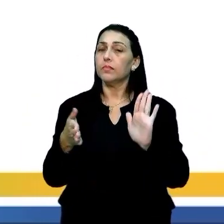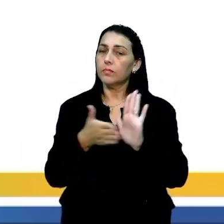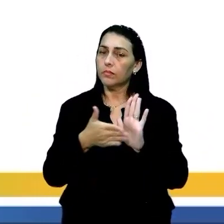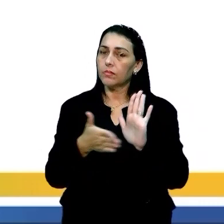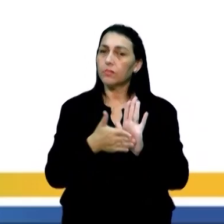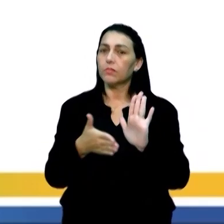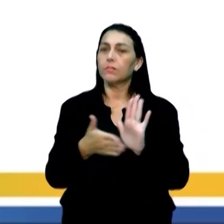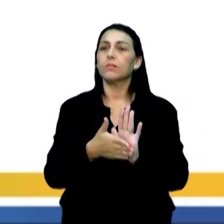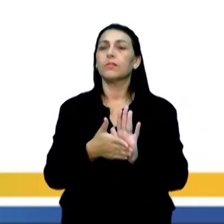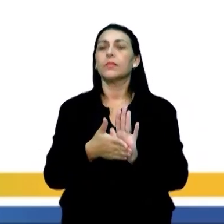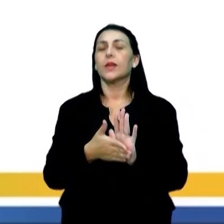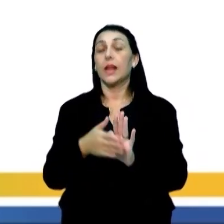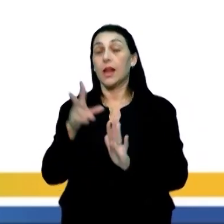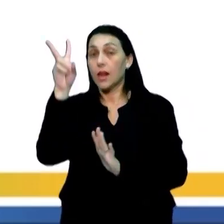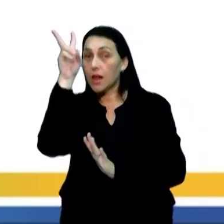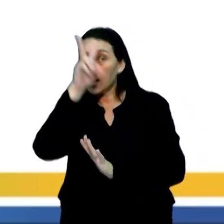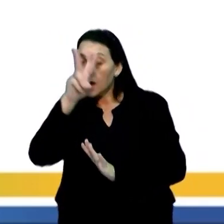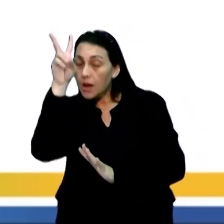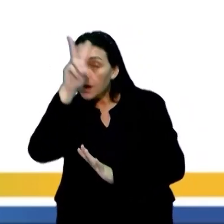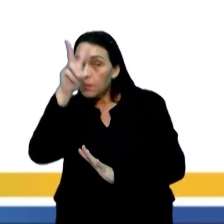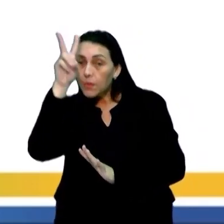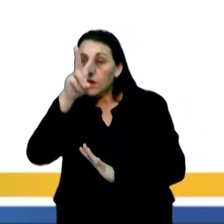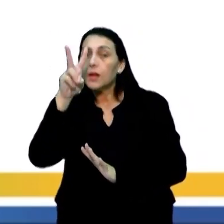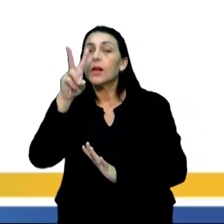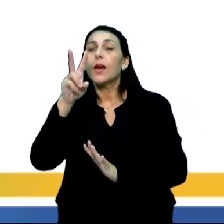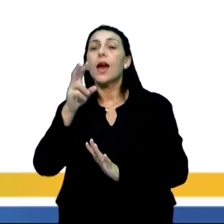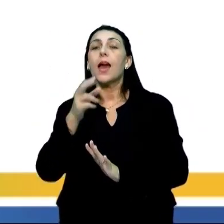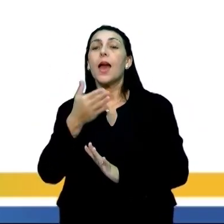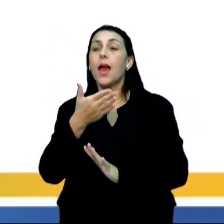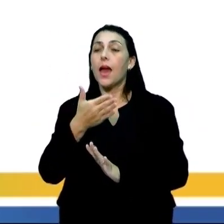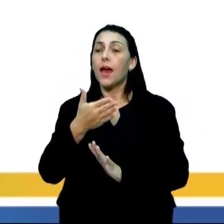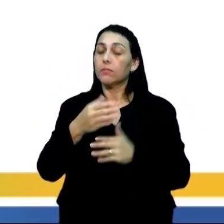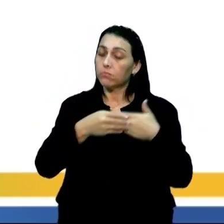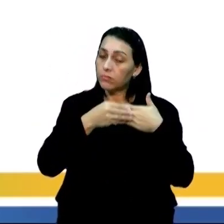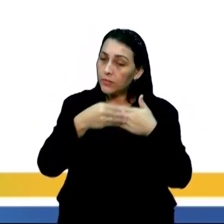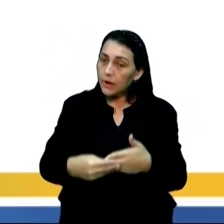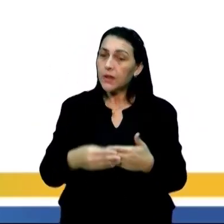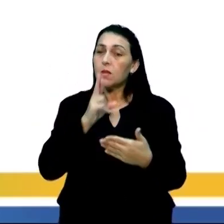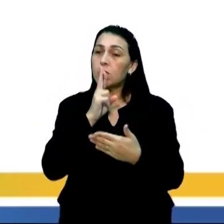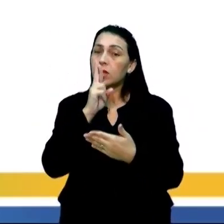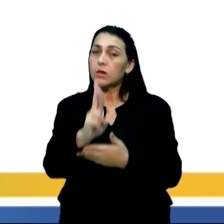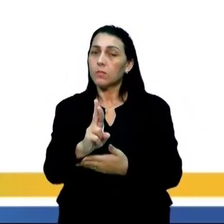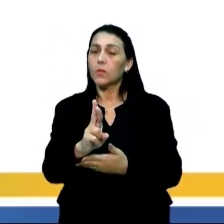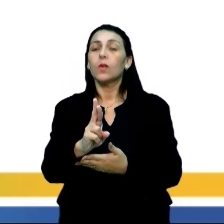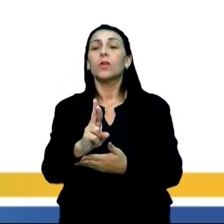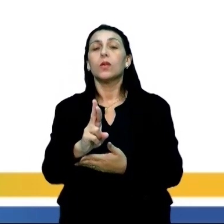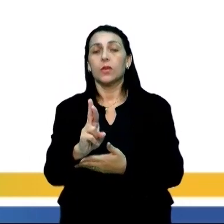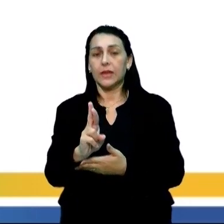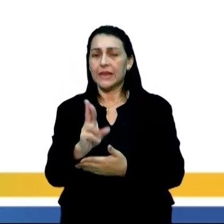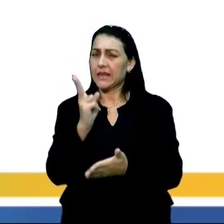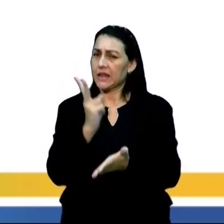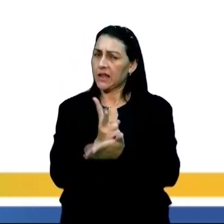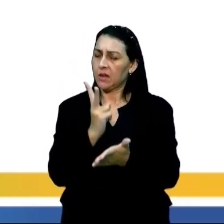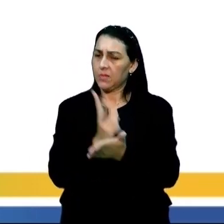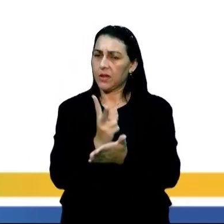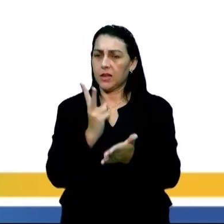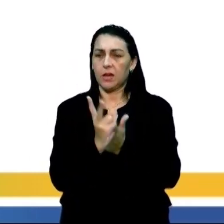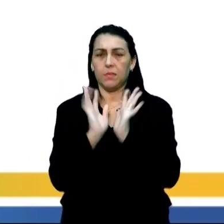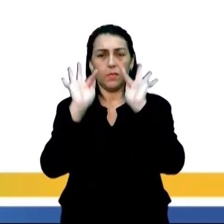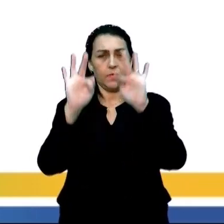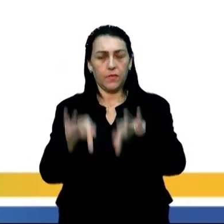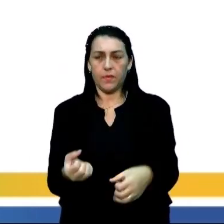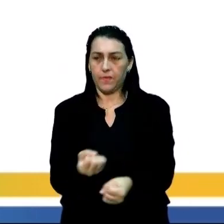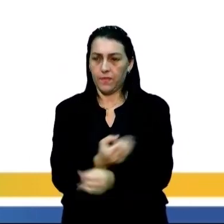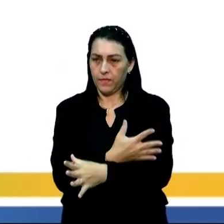Proposta de intervenção. Lembrando que a intervenção é uma solução, tá? Para o problema. O último parágrafo, sempre, porque a conclusão,